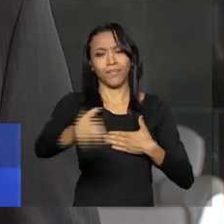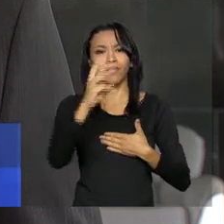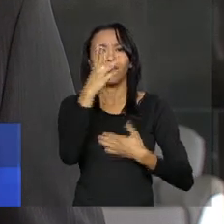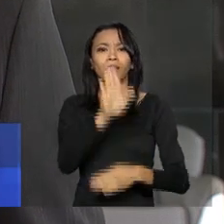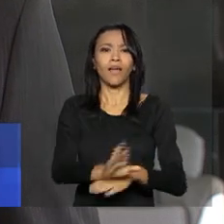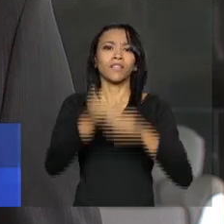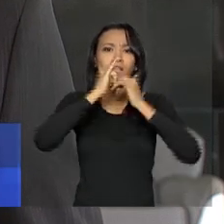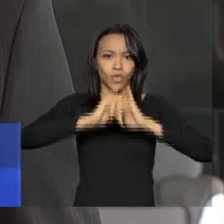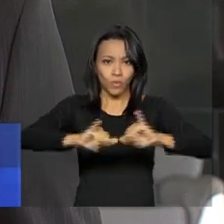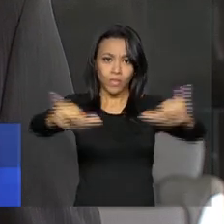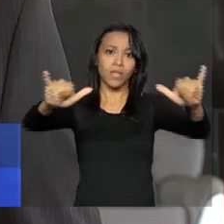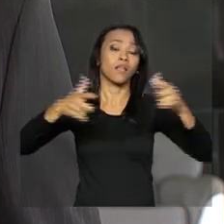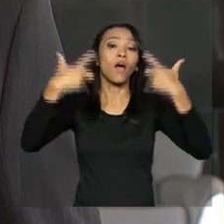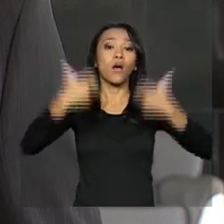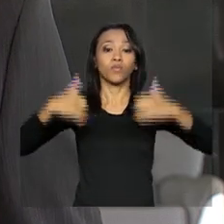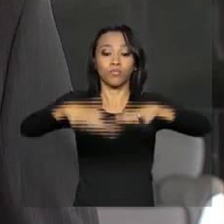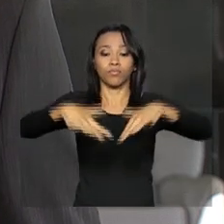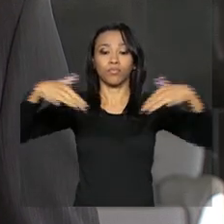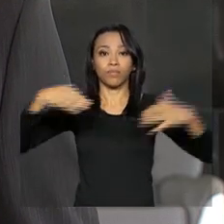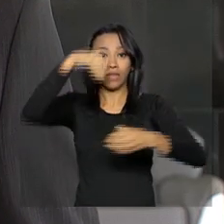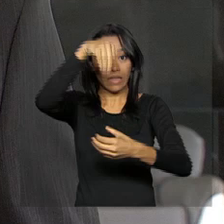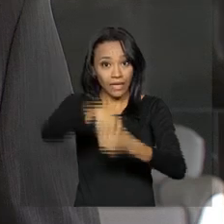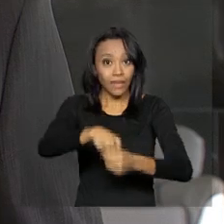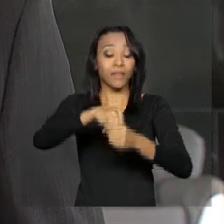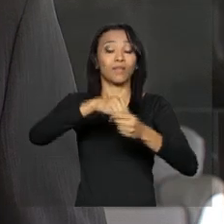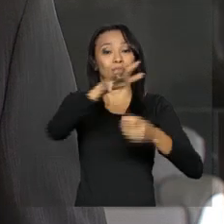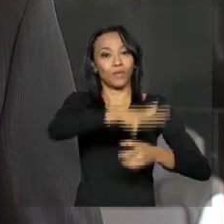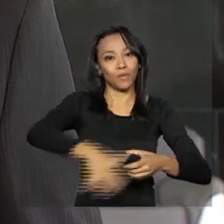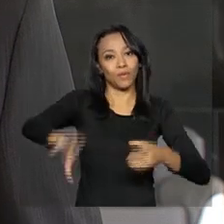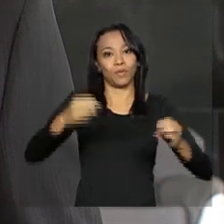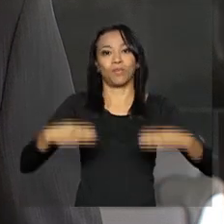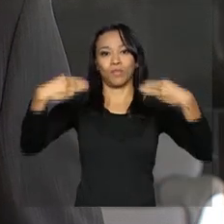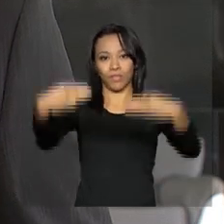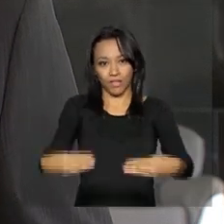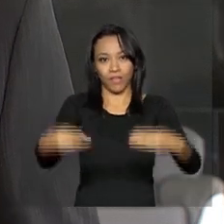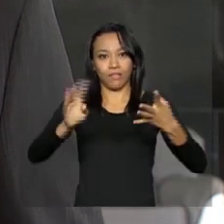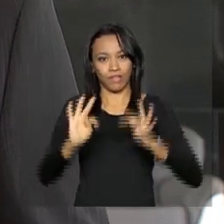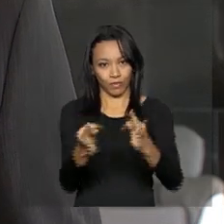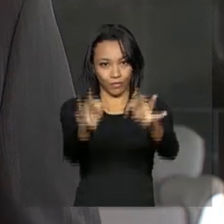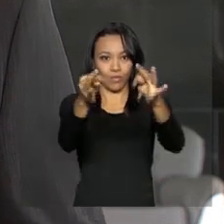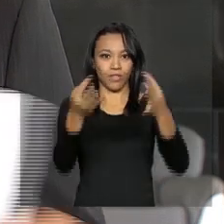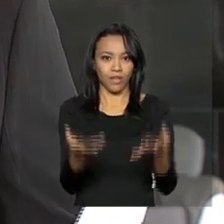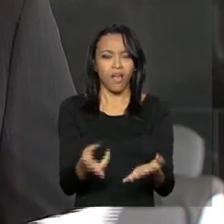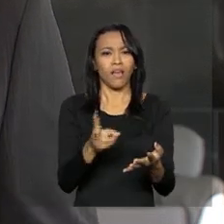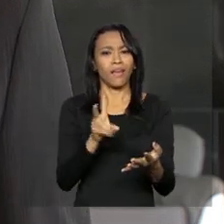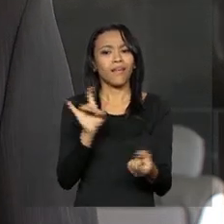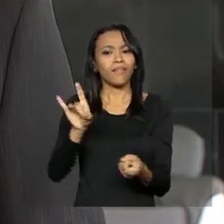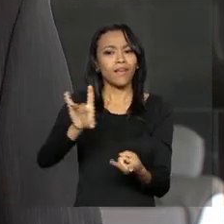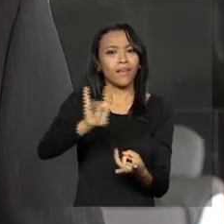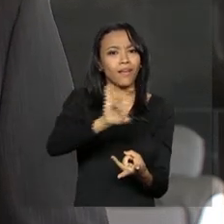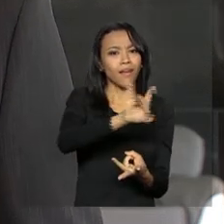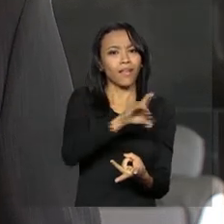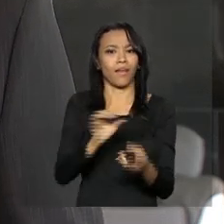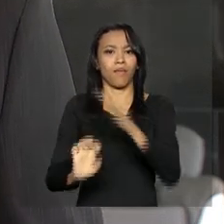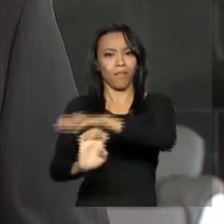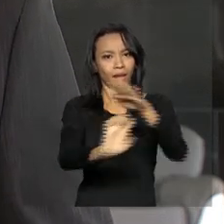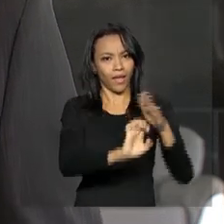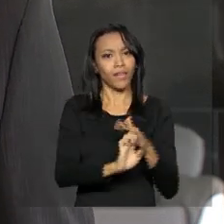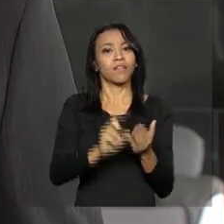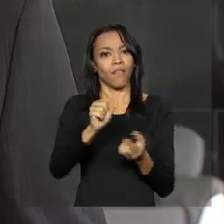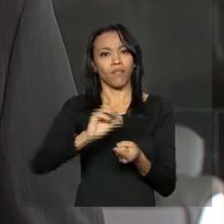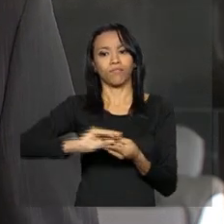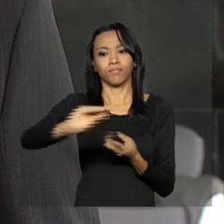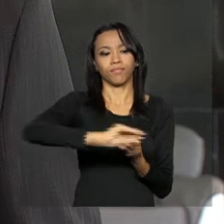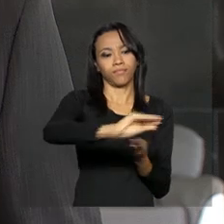da tarde, no auditório do Ministério da Ciência e Tecnologia. Cada empresa selecionada receberá recursos de apoio do Governo